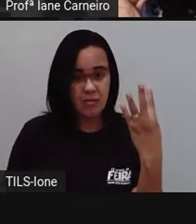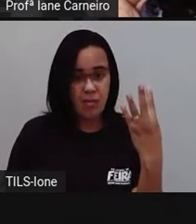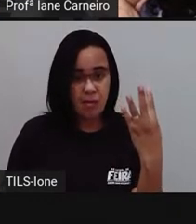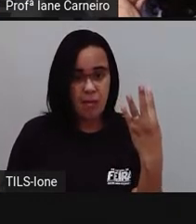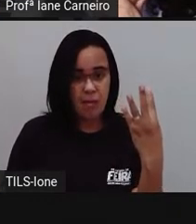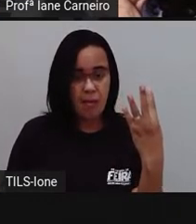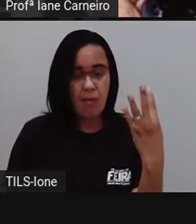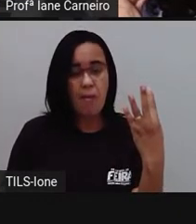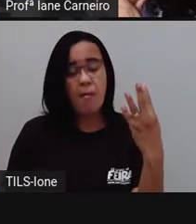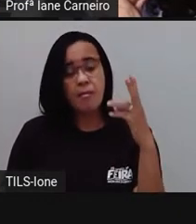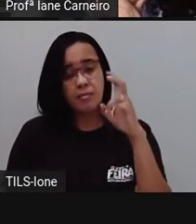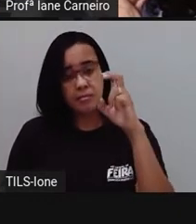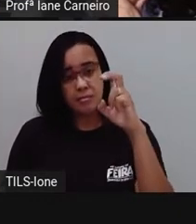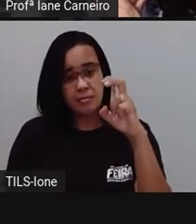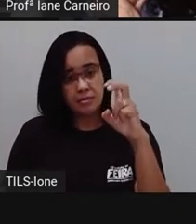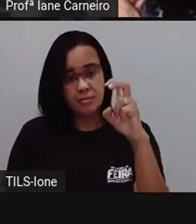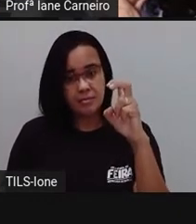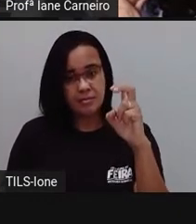quatro,